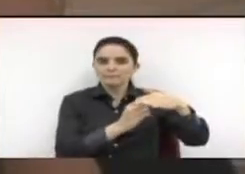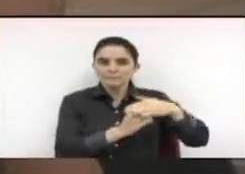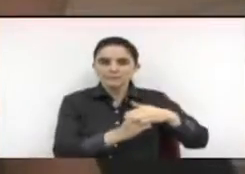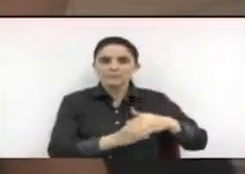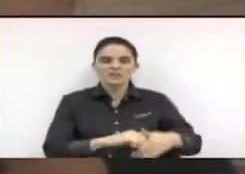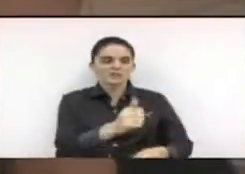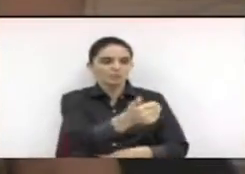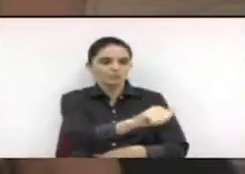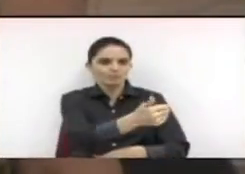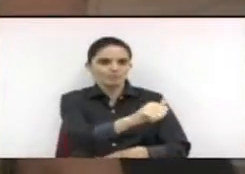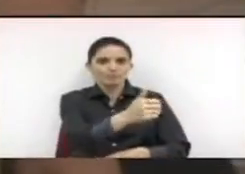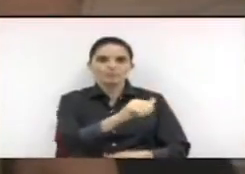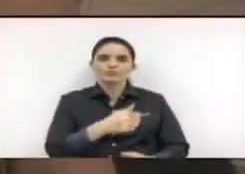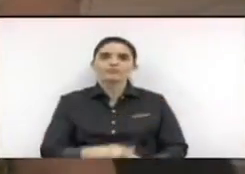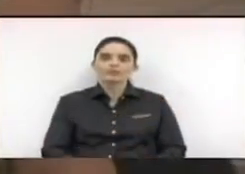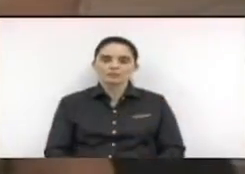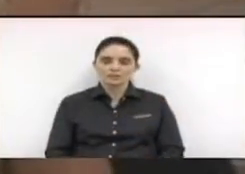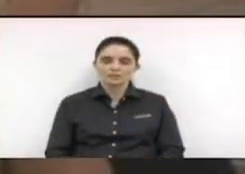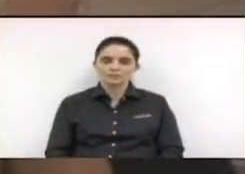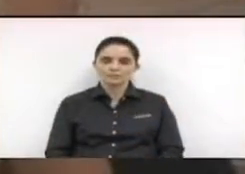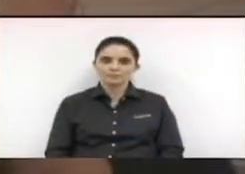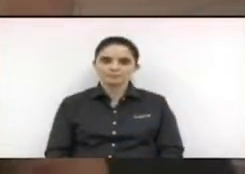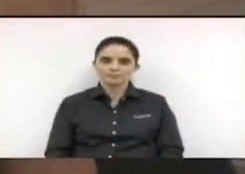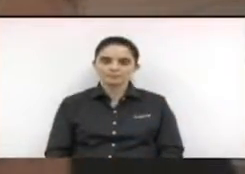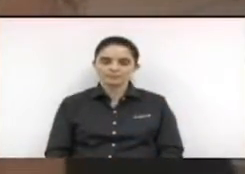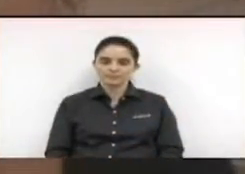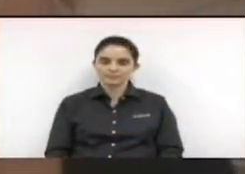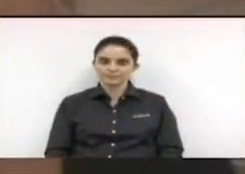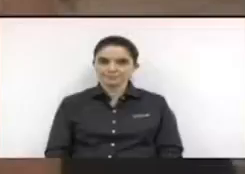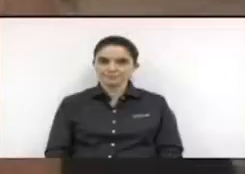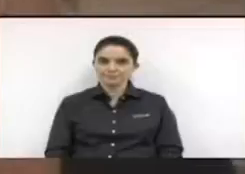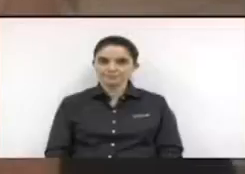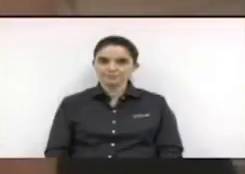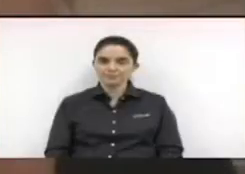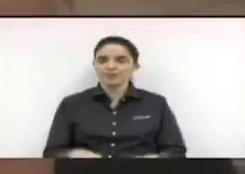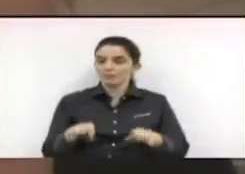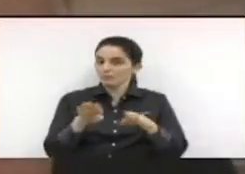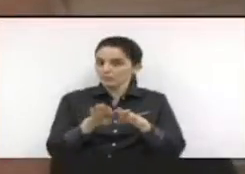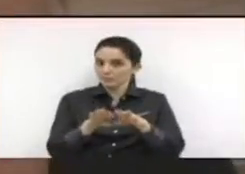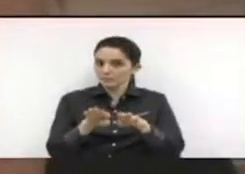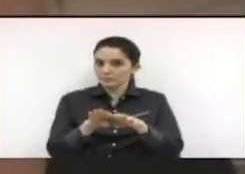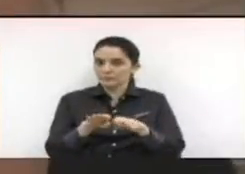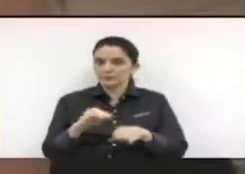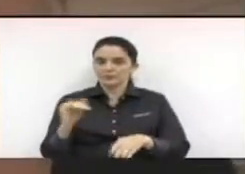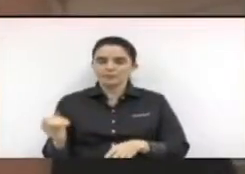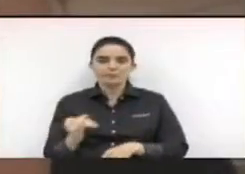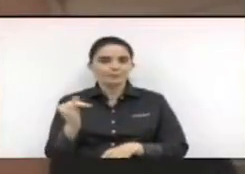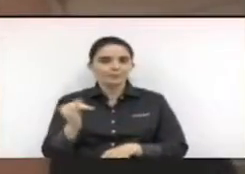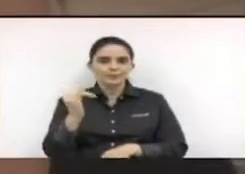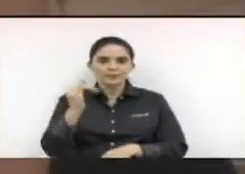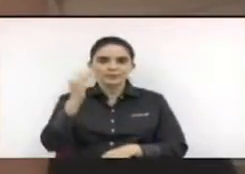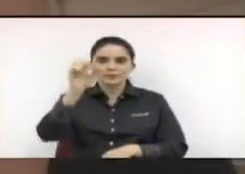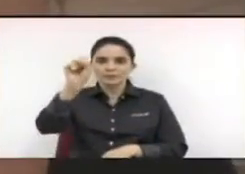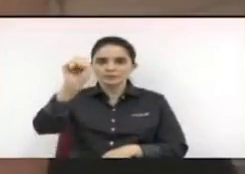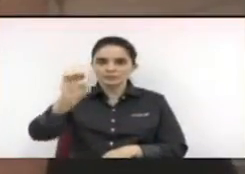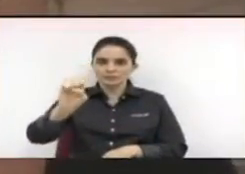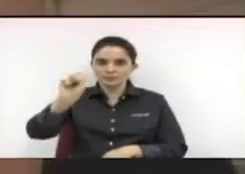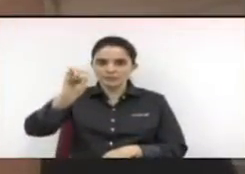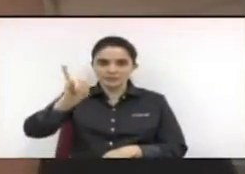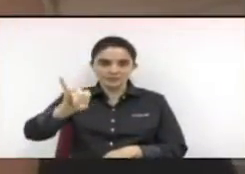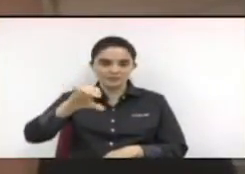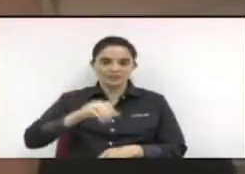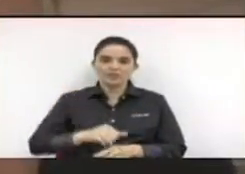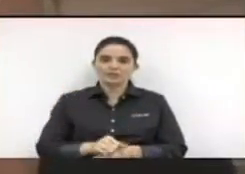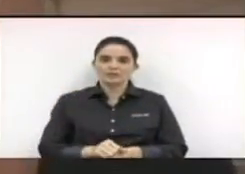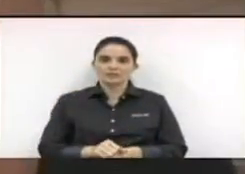profissionais. E outra coisa, sim, que é muito importante o ensino do SESI, é que as